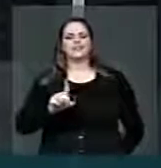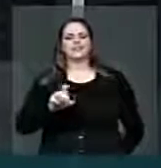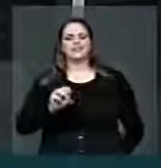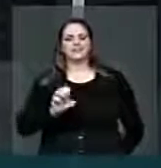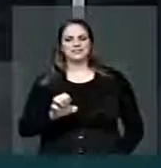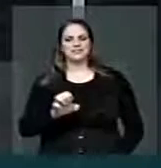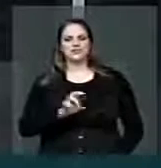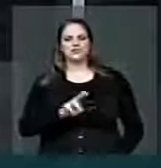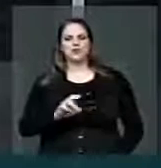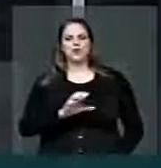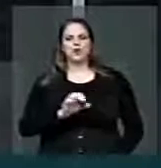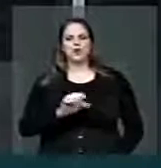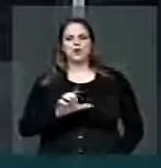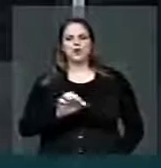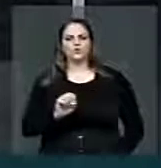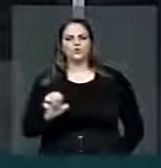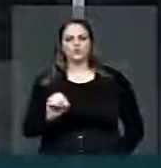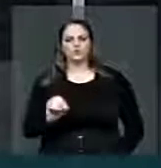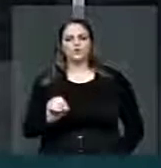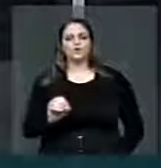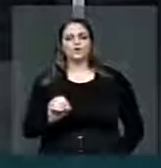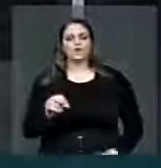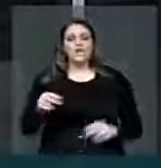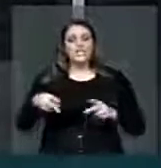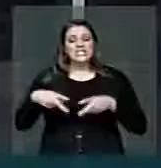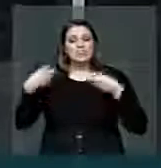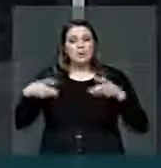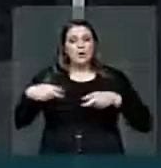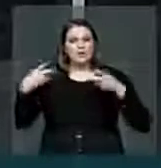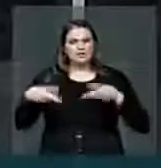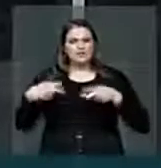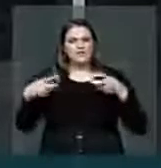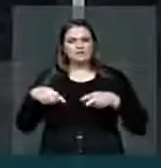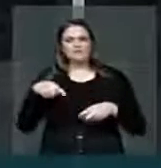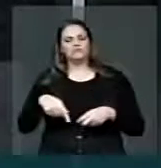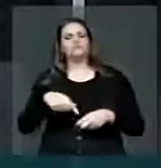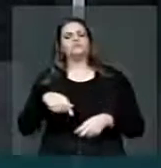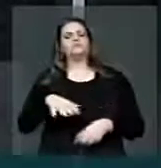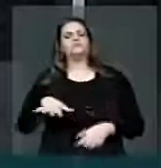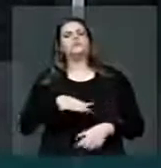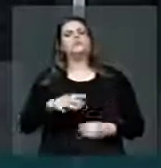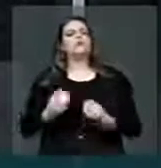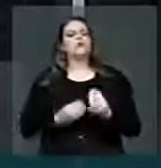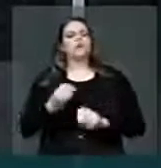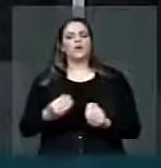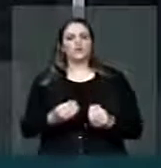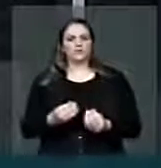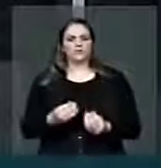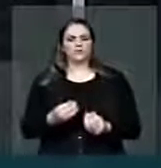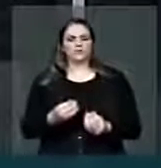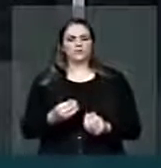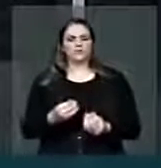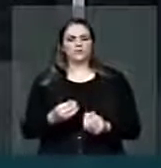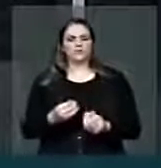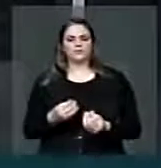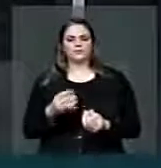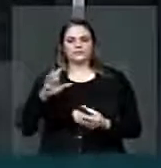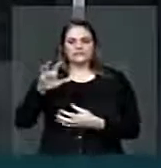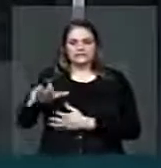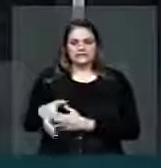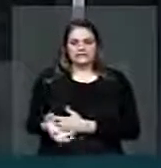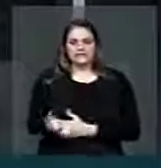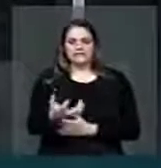a exploração do minério de Serra Pelada fosse feita de forma, com máquina e com